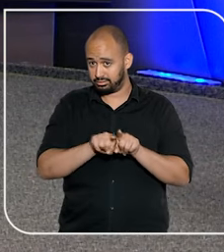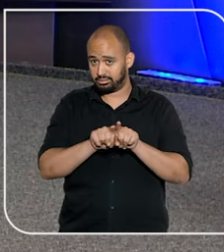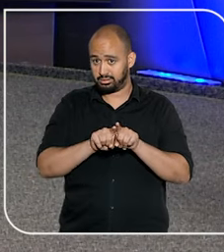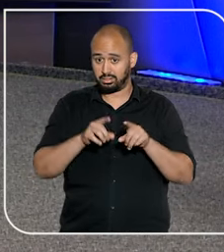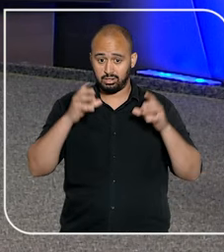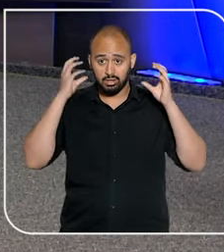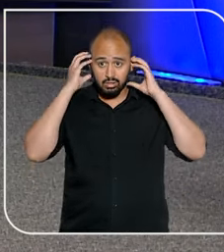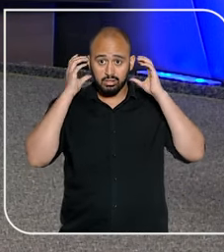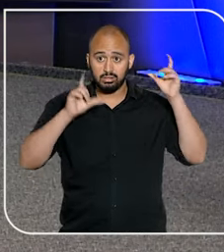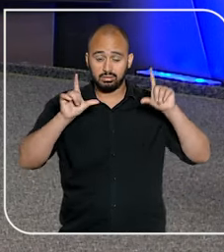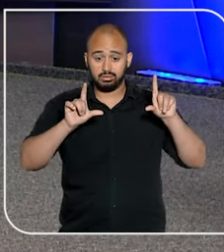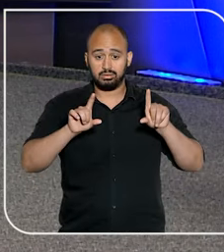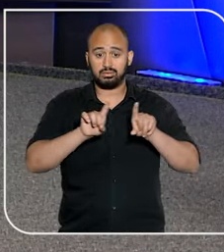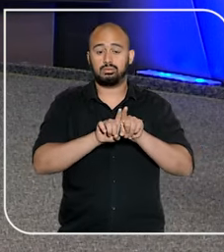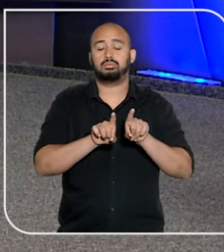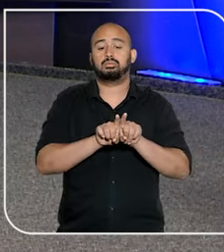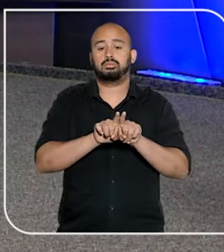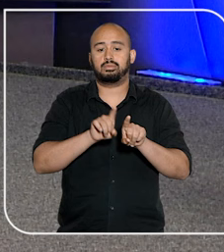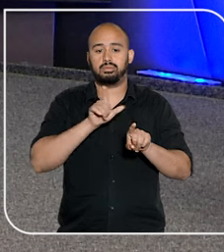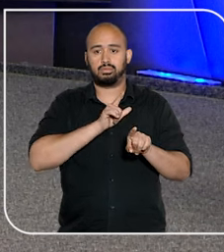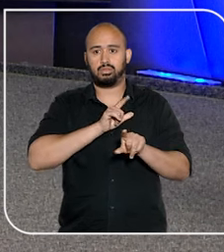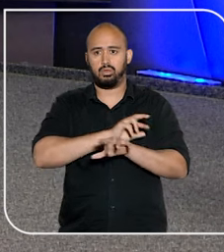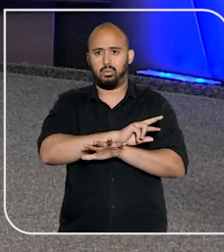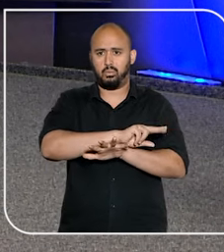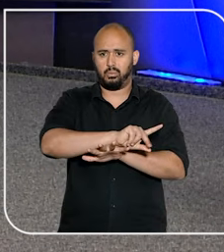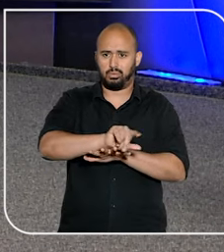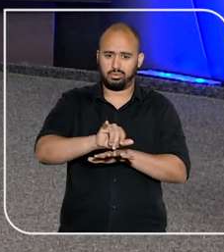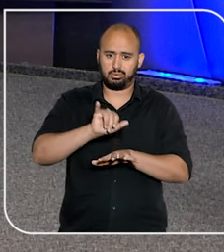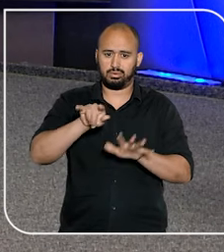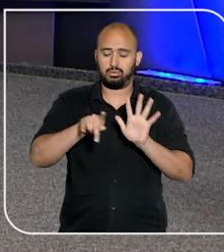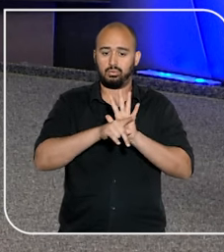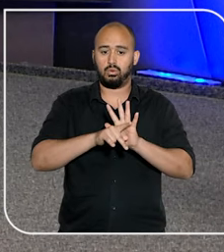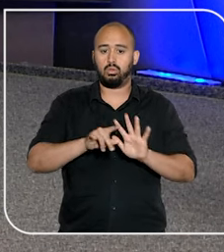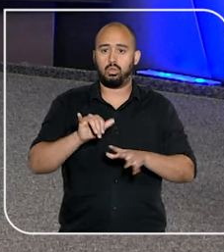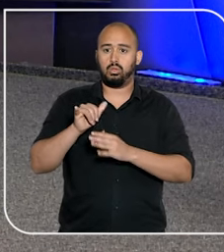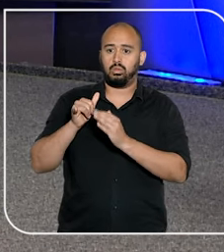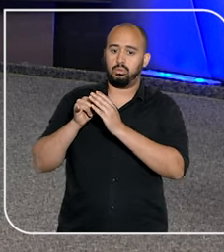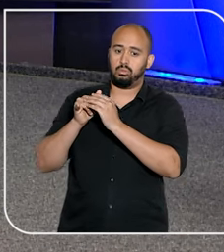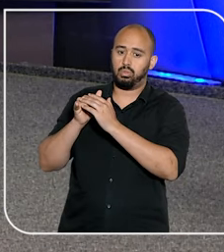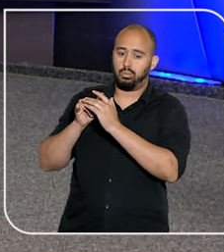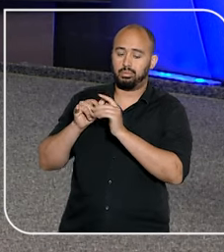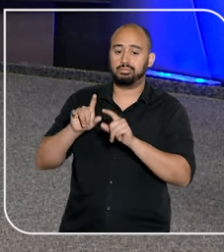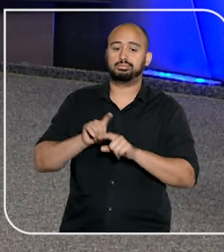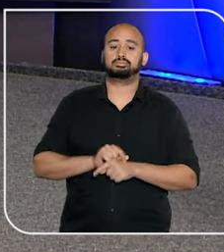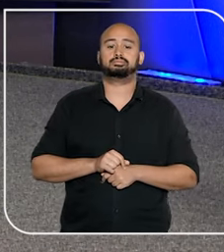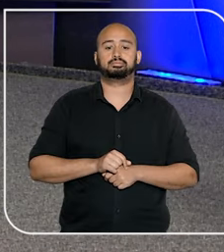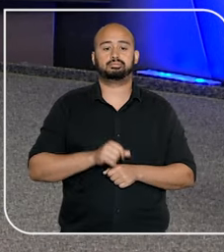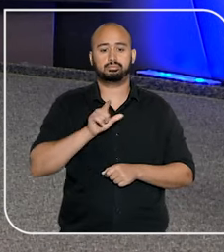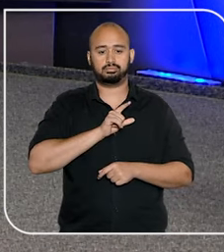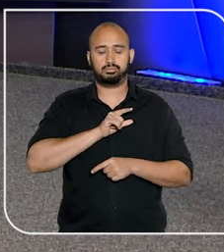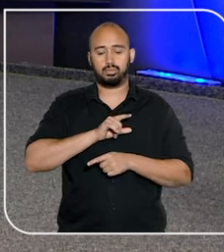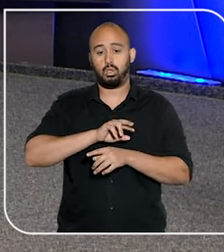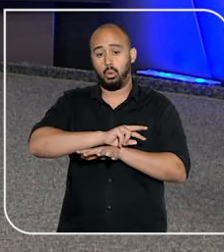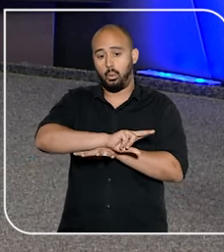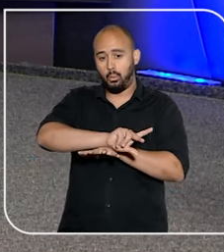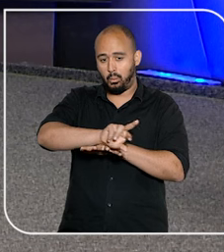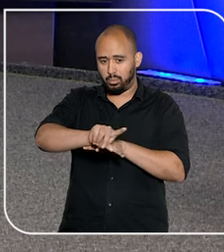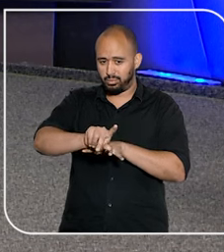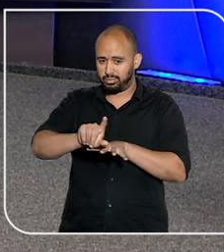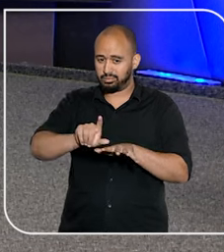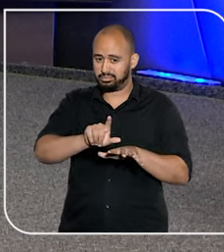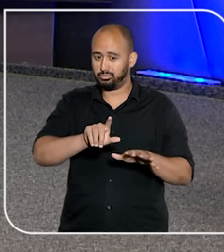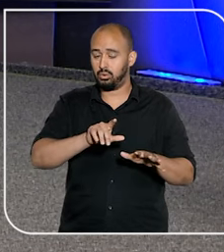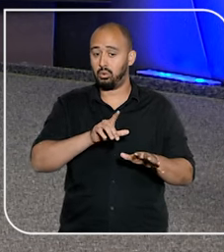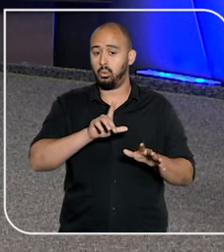Justiça, você confere o programa completo no canal do STJ no YouTube. Por lá também estão disponíveis